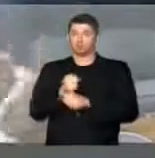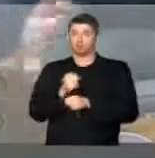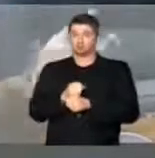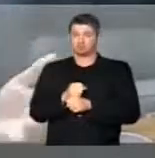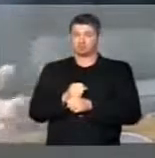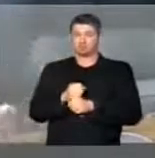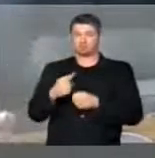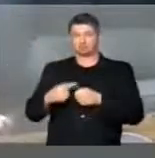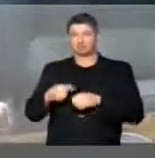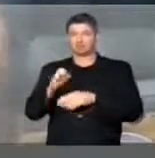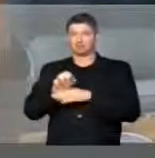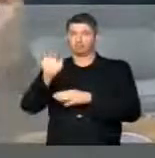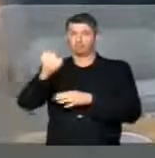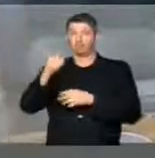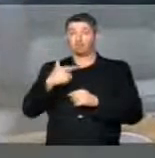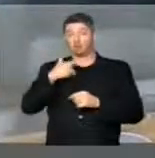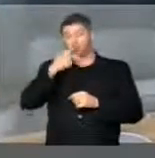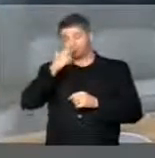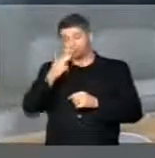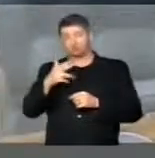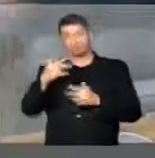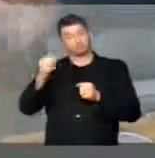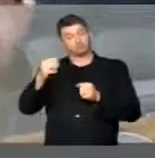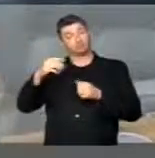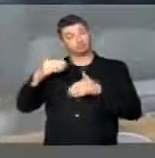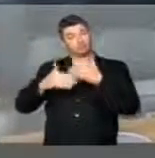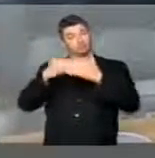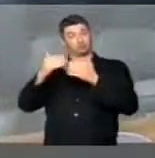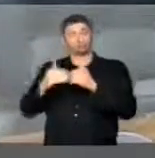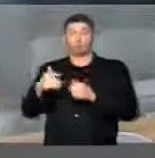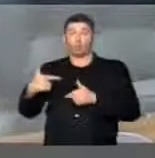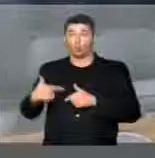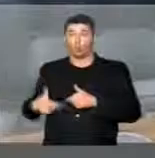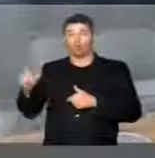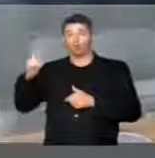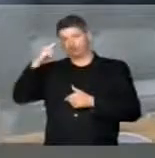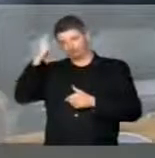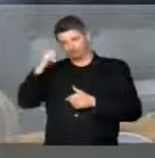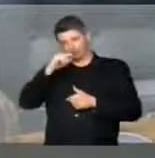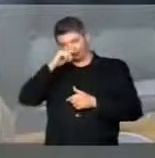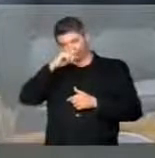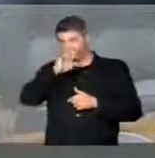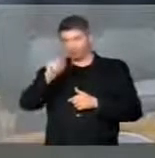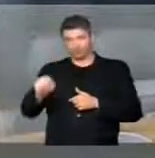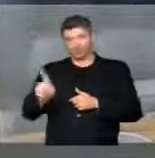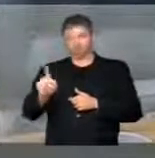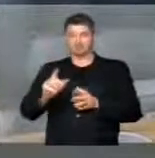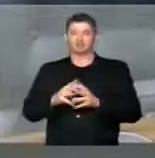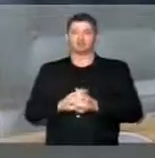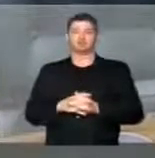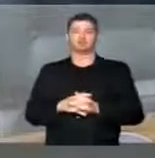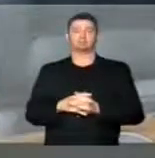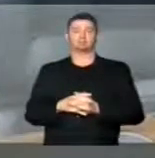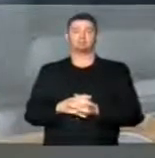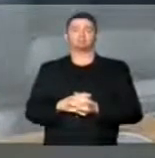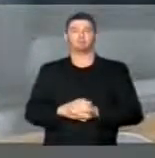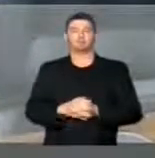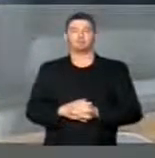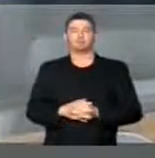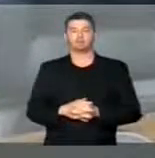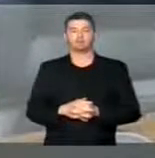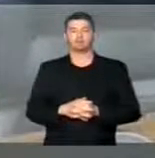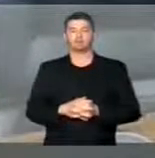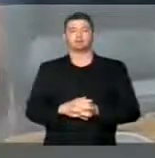municipal, estadual, federal. Que nós cresçamos por outros, e não esses que hoje foram consagrados por emenda